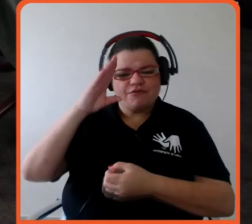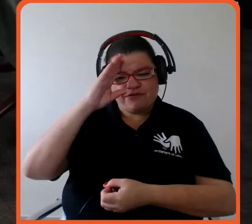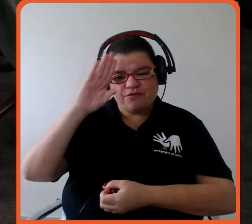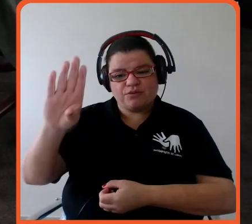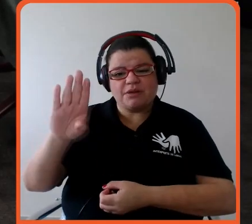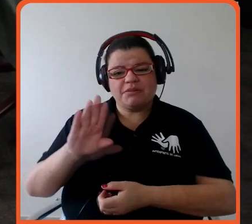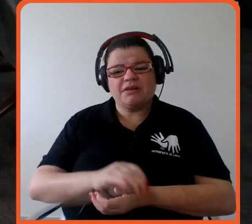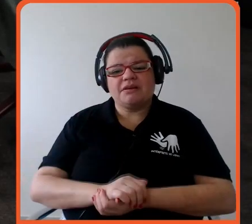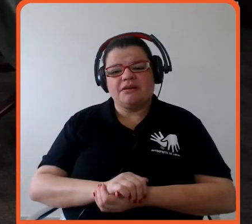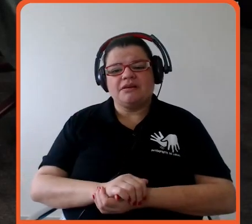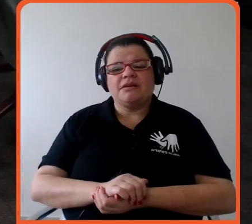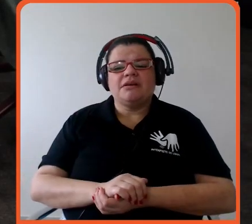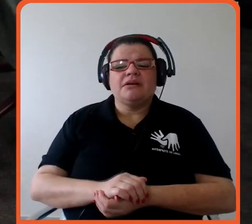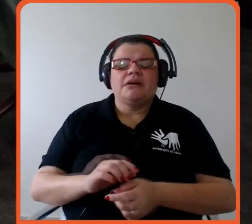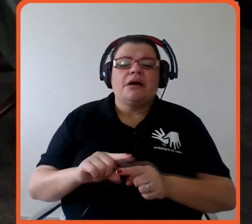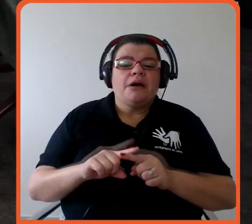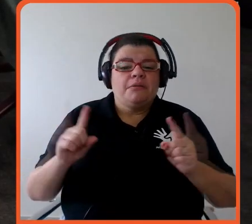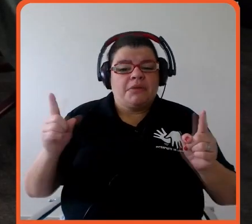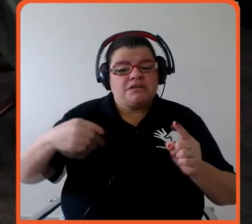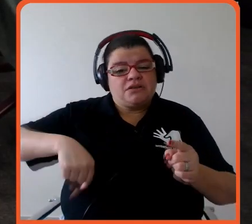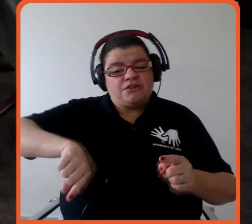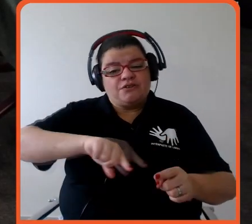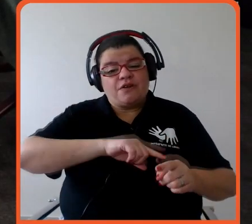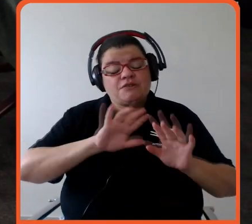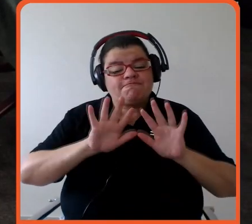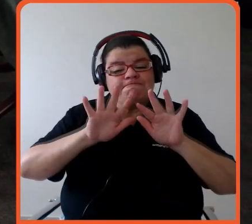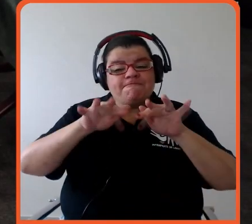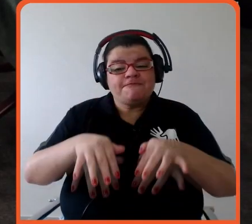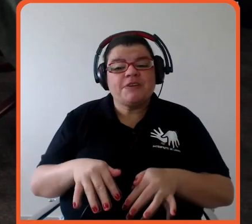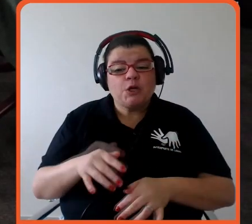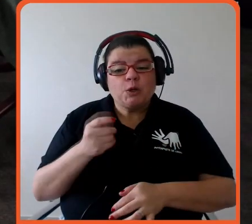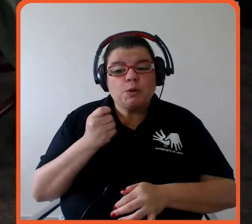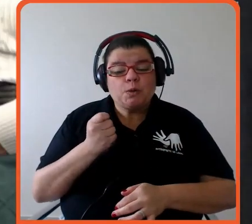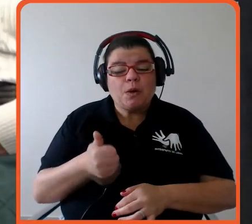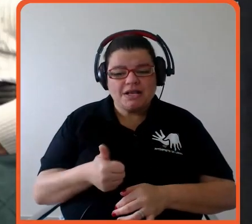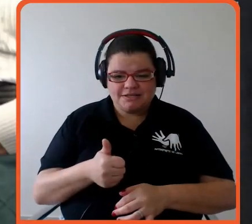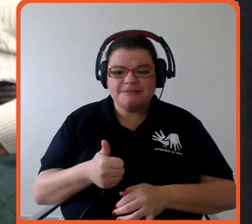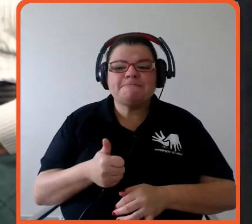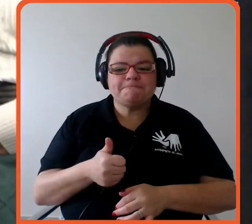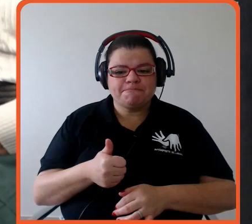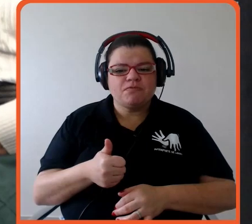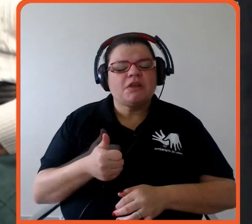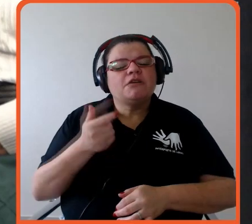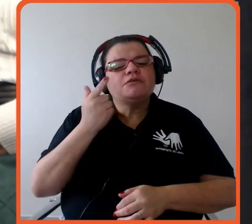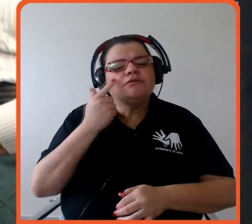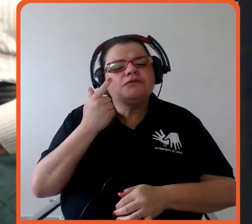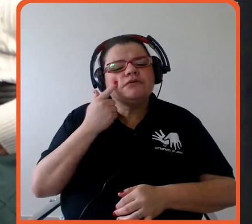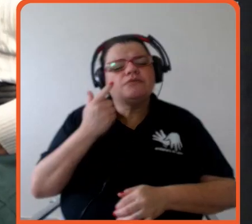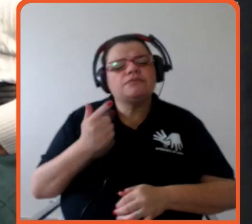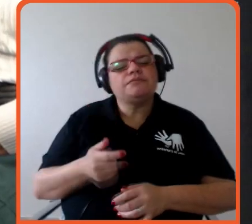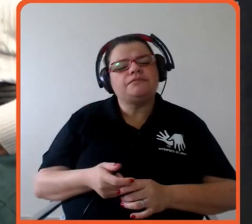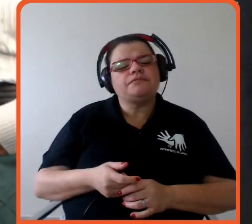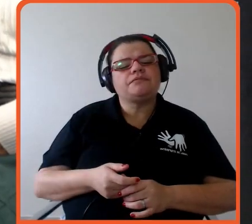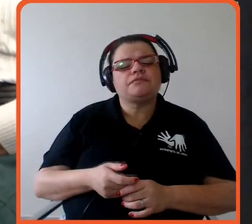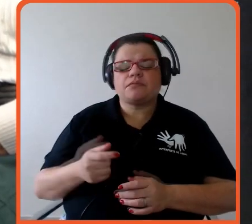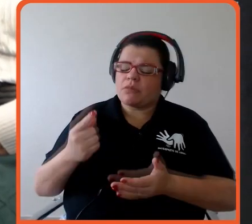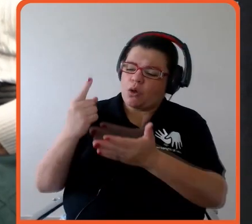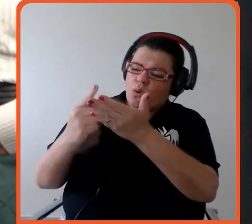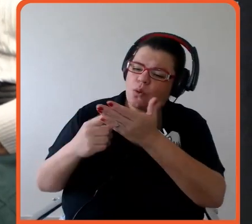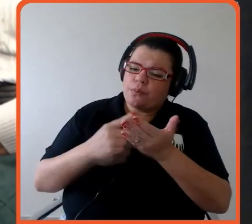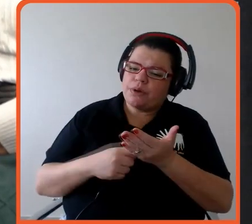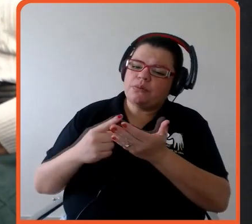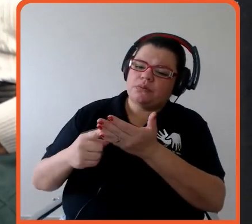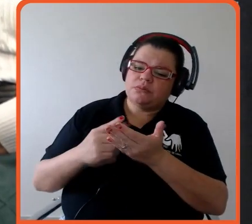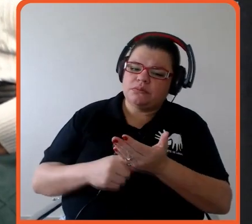se encaminhar para o fim Mariana a gente eu falei agora dos compromissos estabelecidos lá